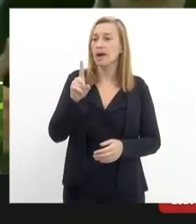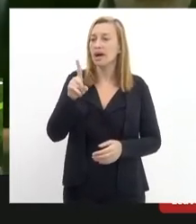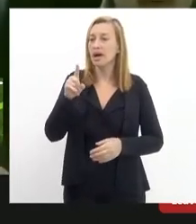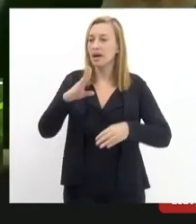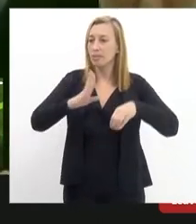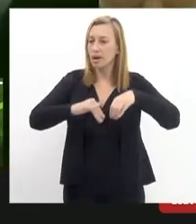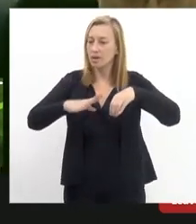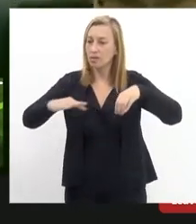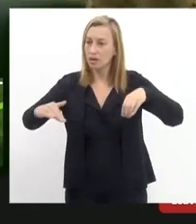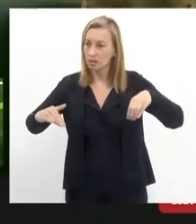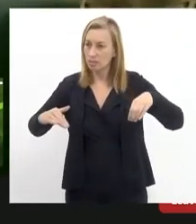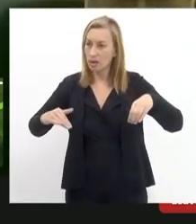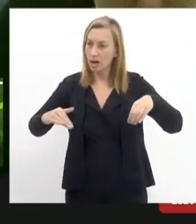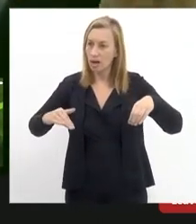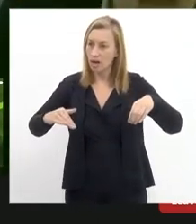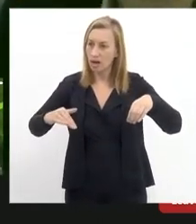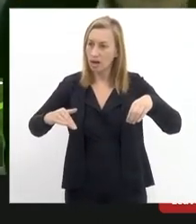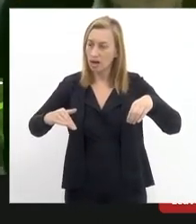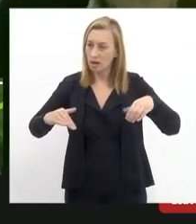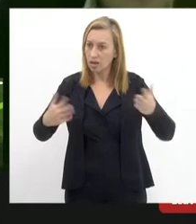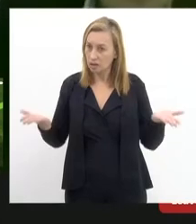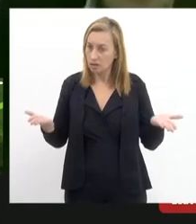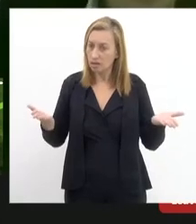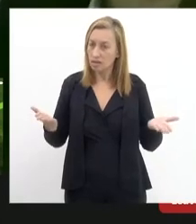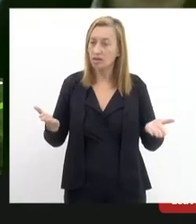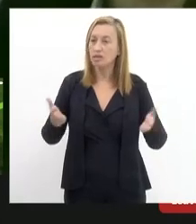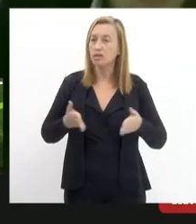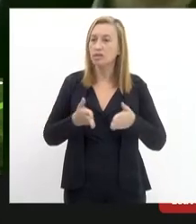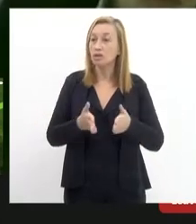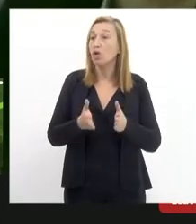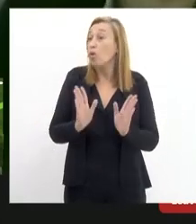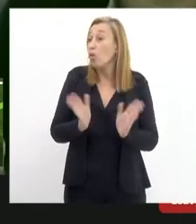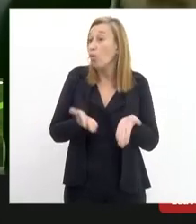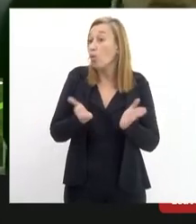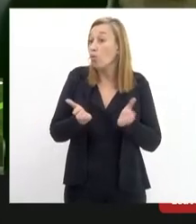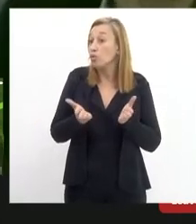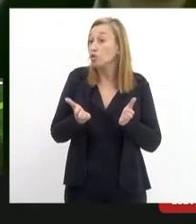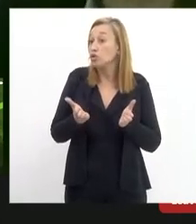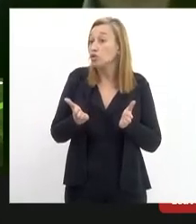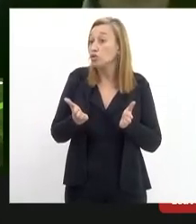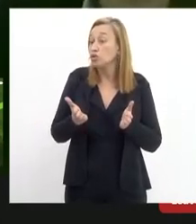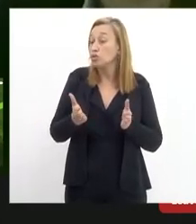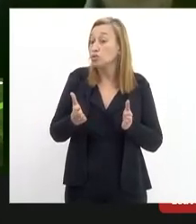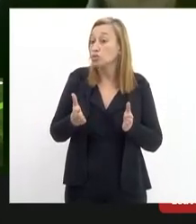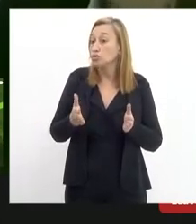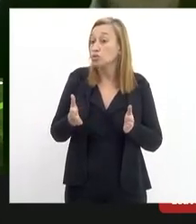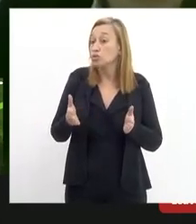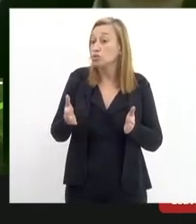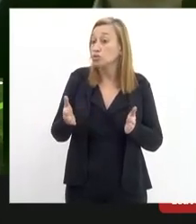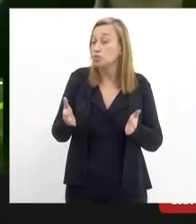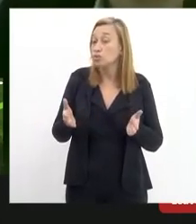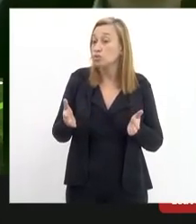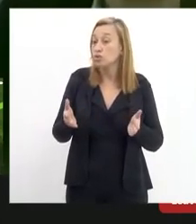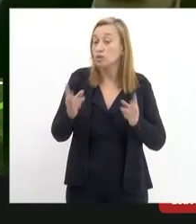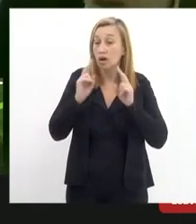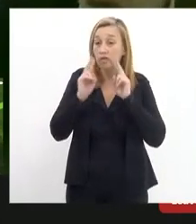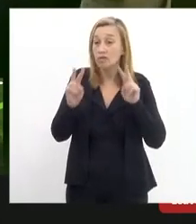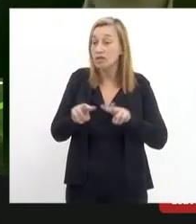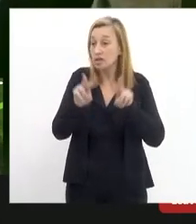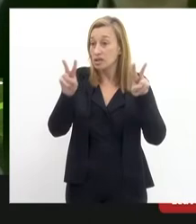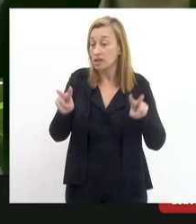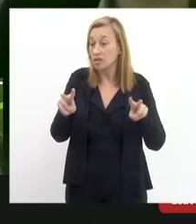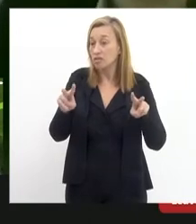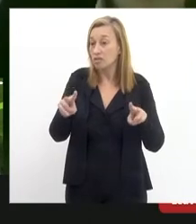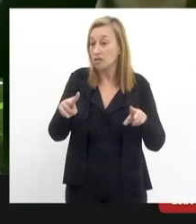com os tripulantes sentados na proa da embarcação hoje é algo realmente inadmitível sobre o ponto de vista da segurança